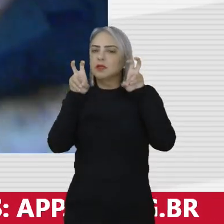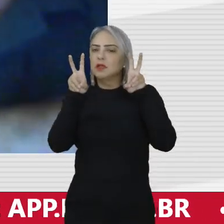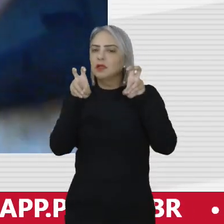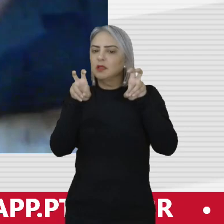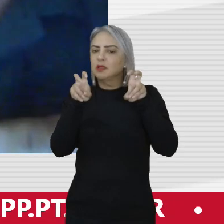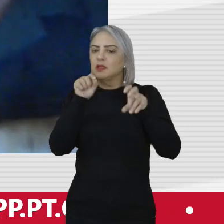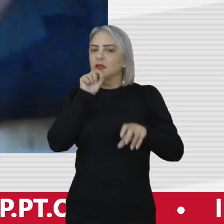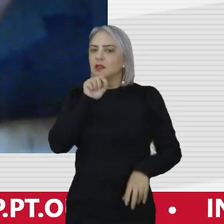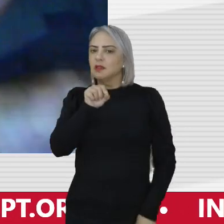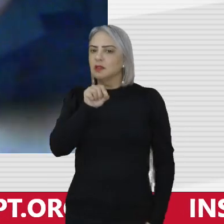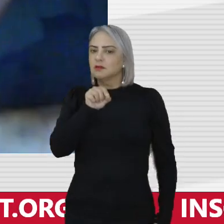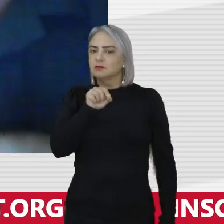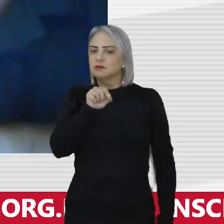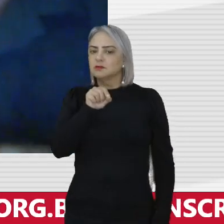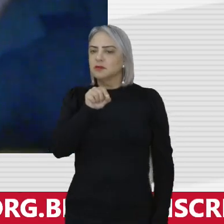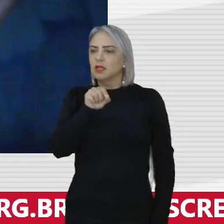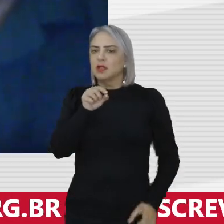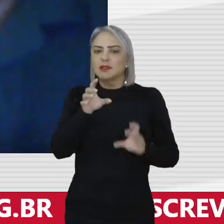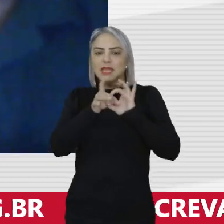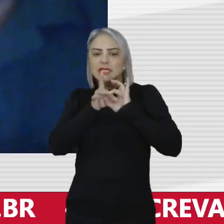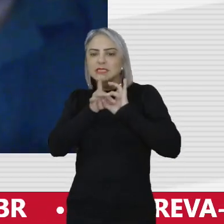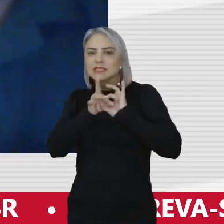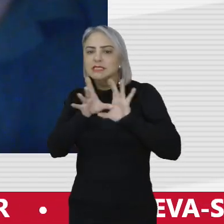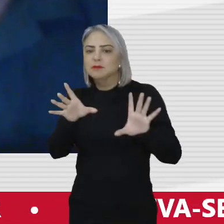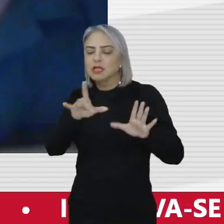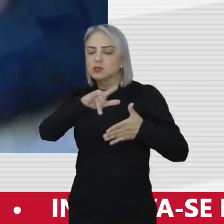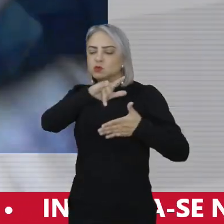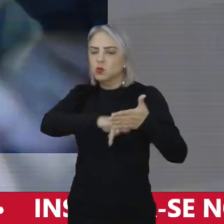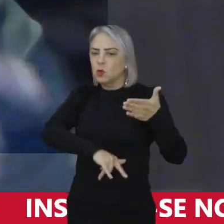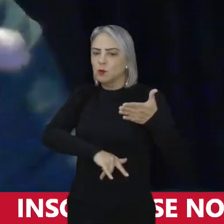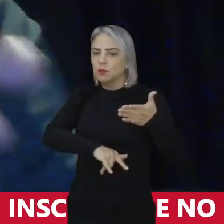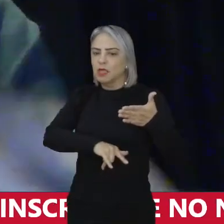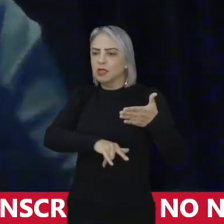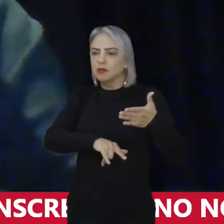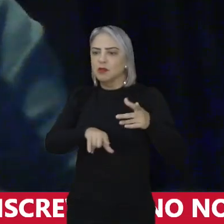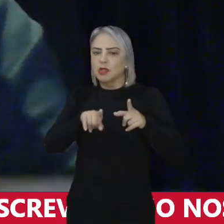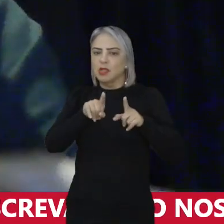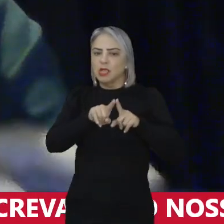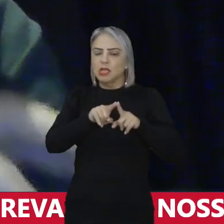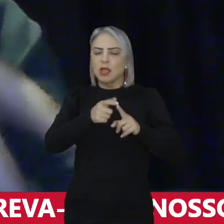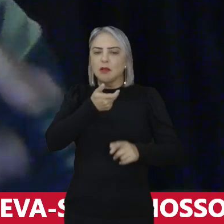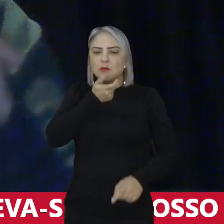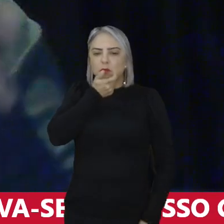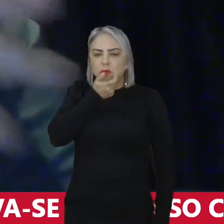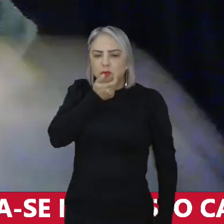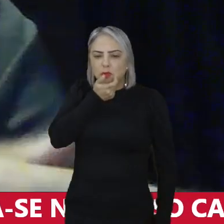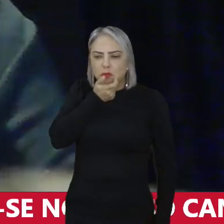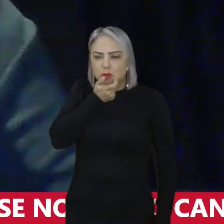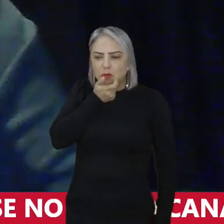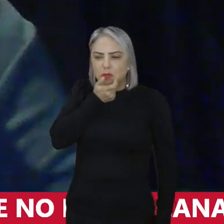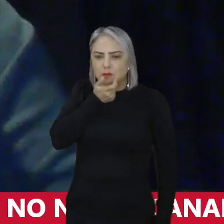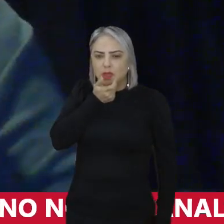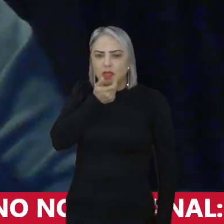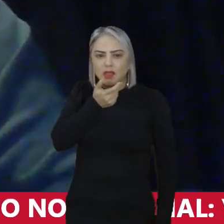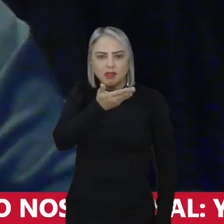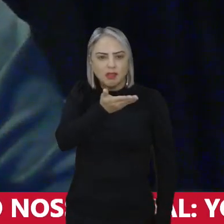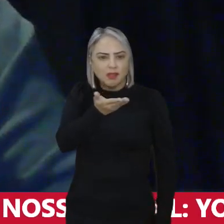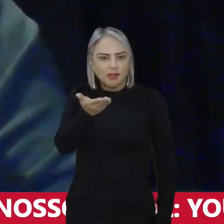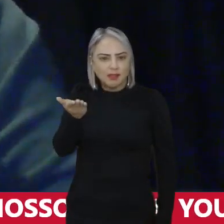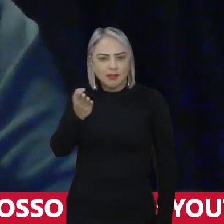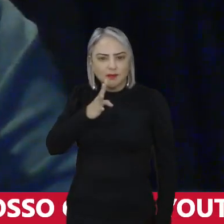liberação e desses áudios que vieram a conhecimento